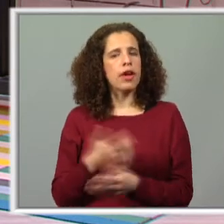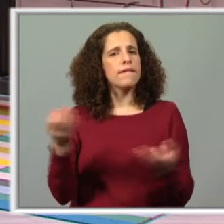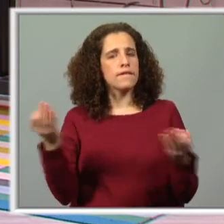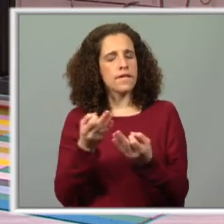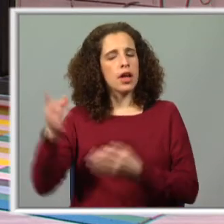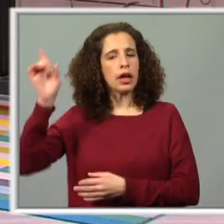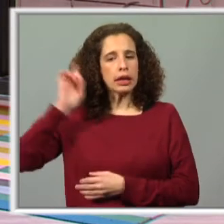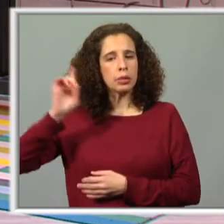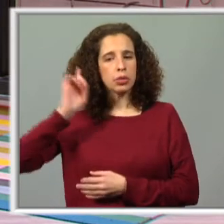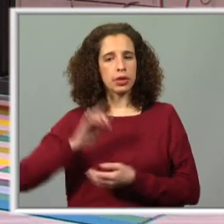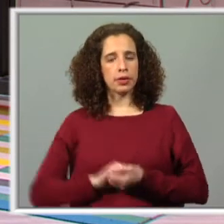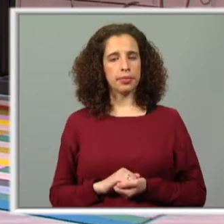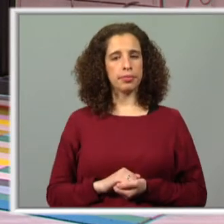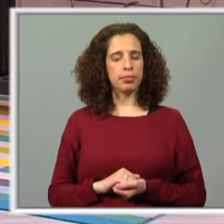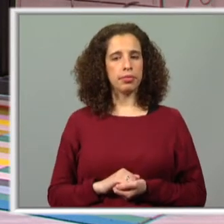importante.